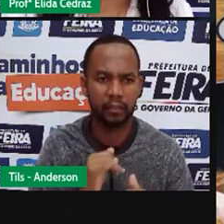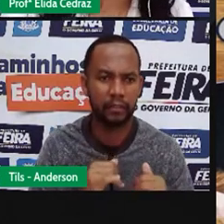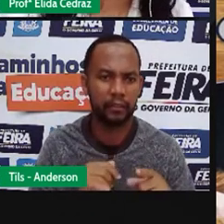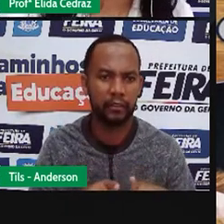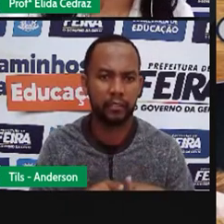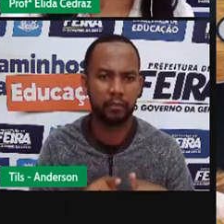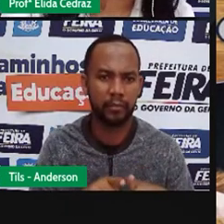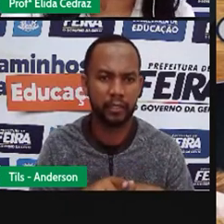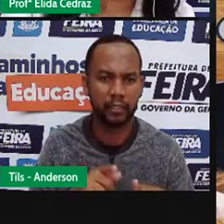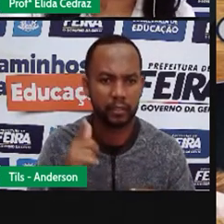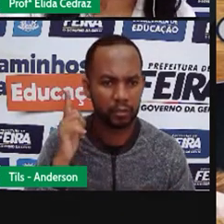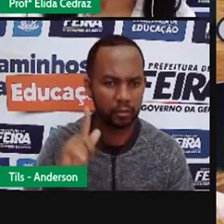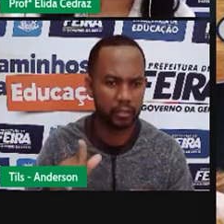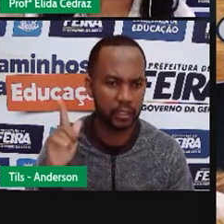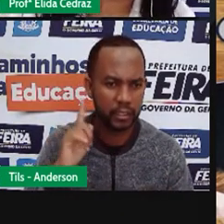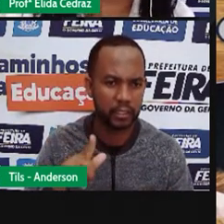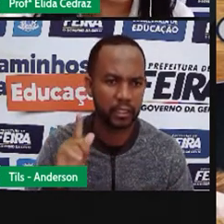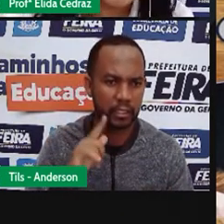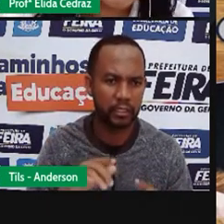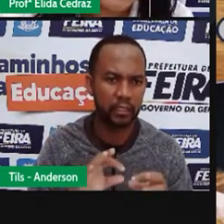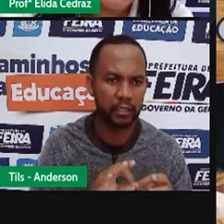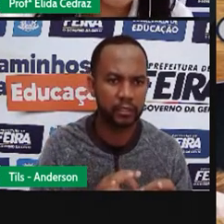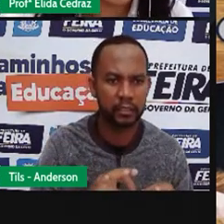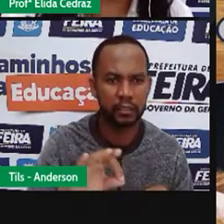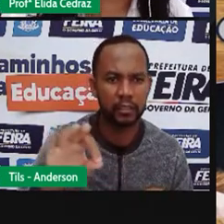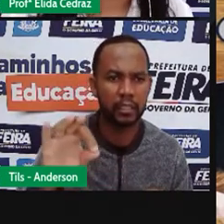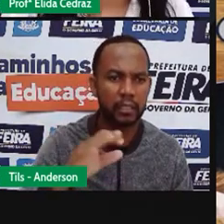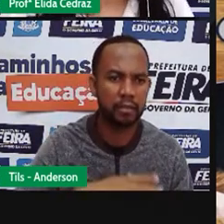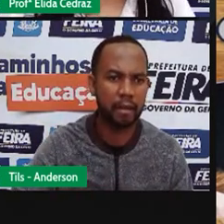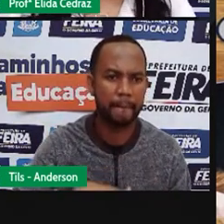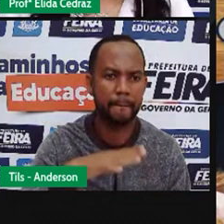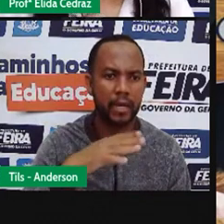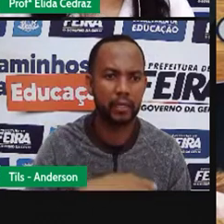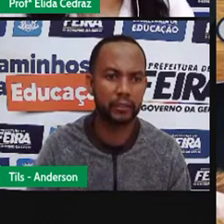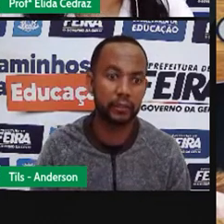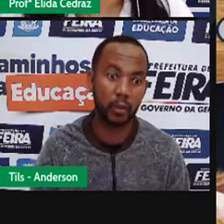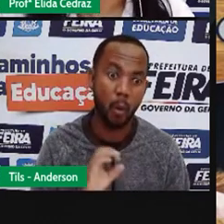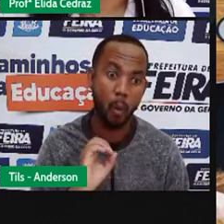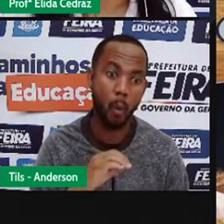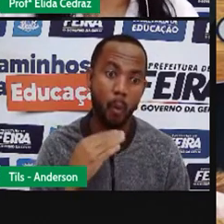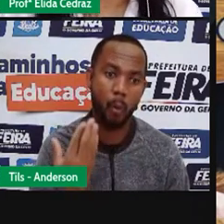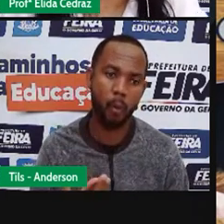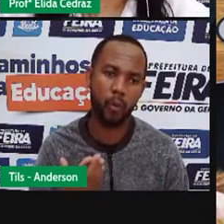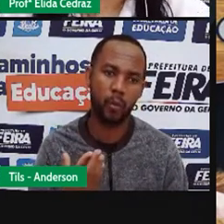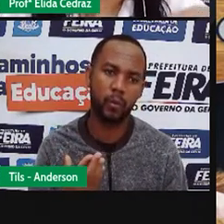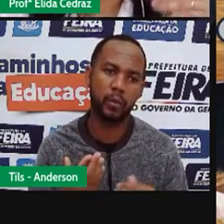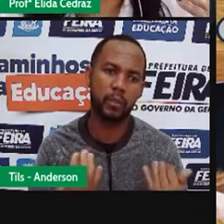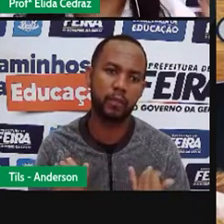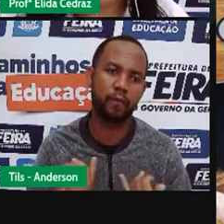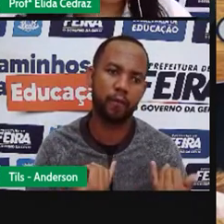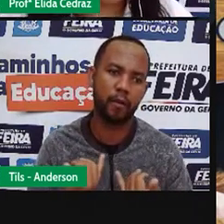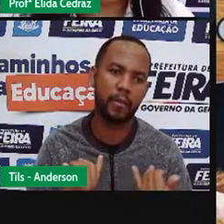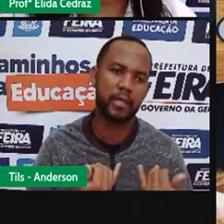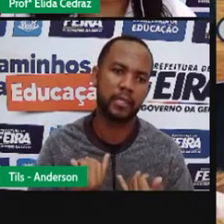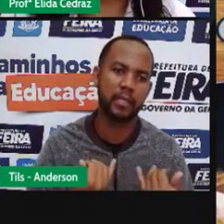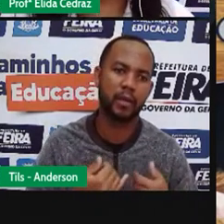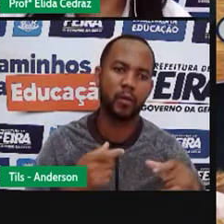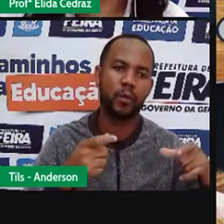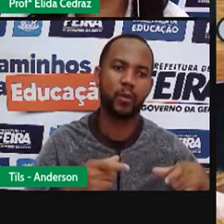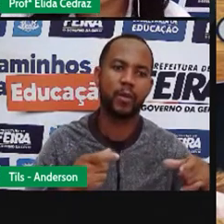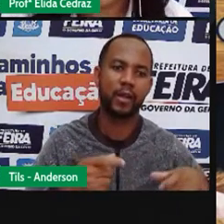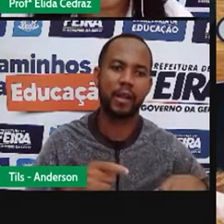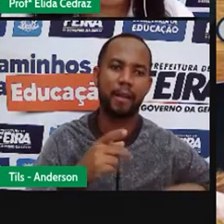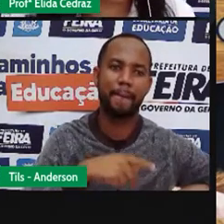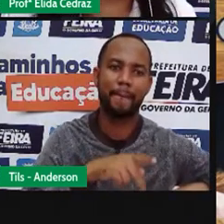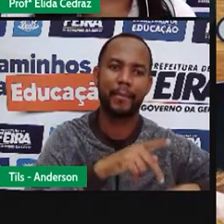nós conseguimos alcançar distâncias maiores. Informações do outro lado do planeta